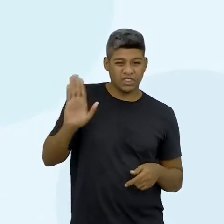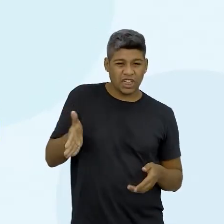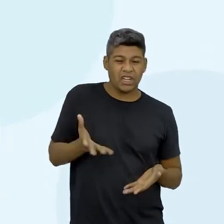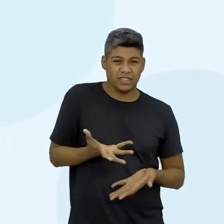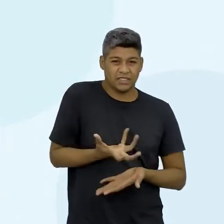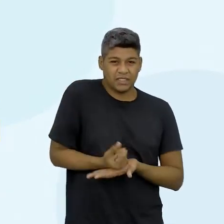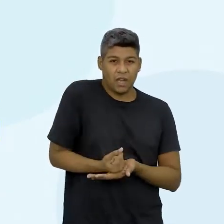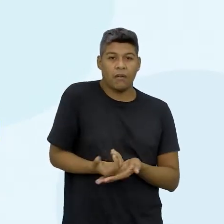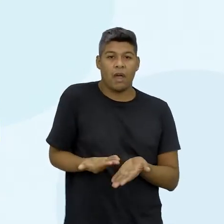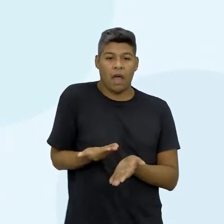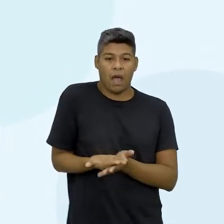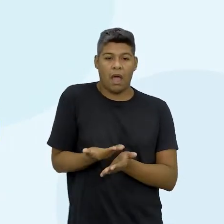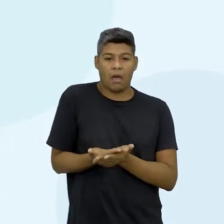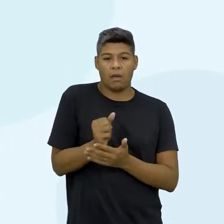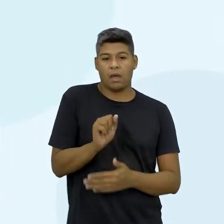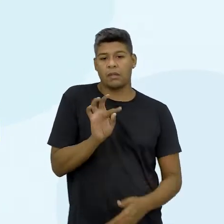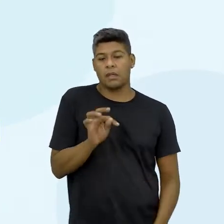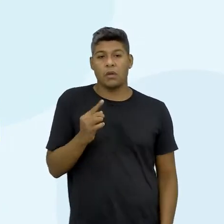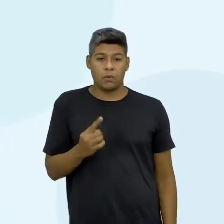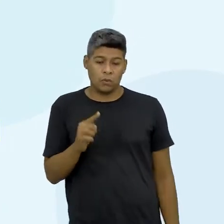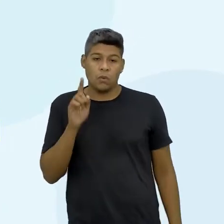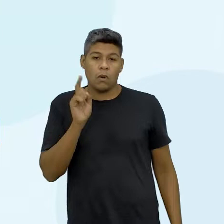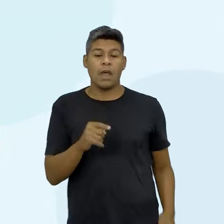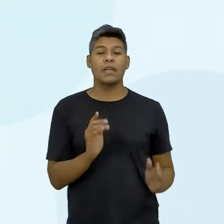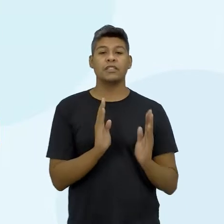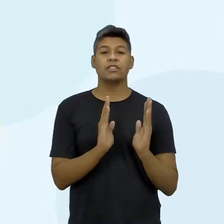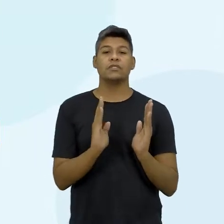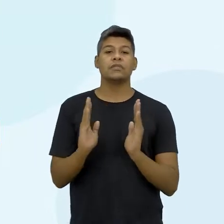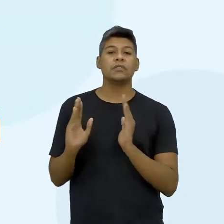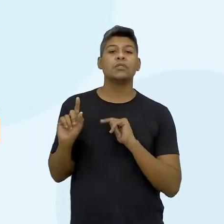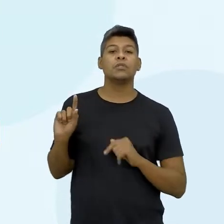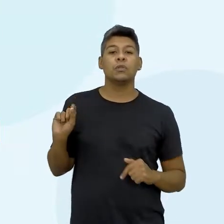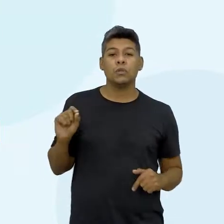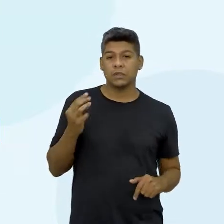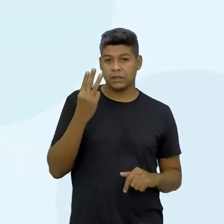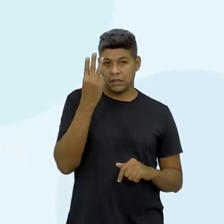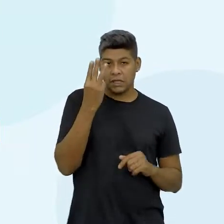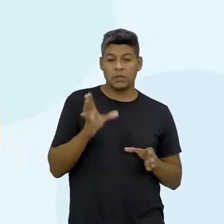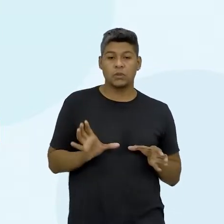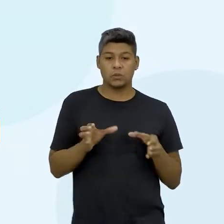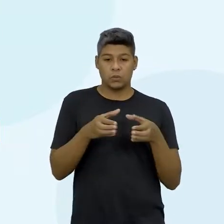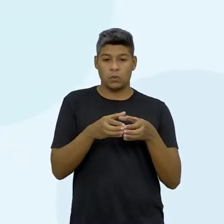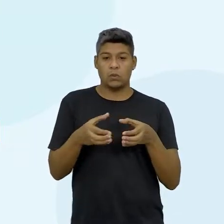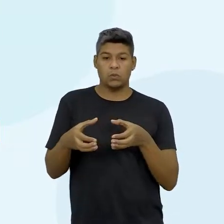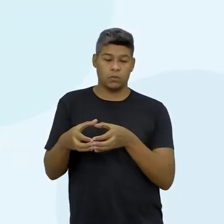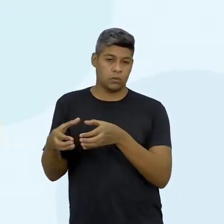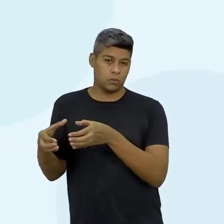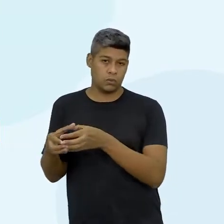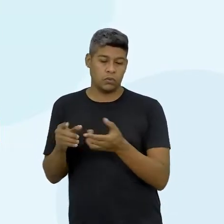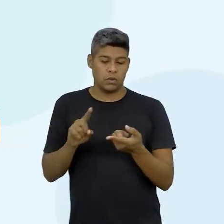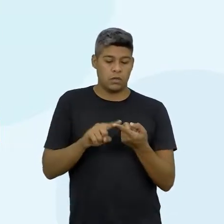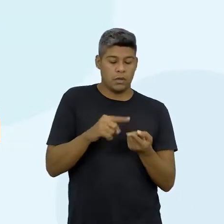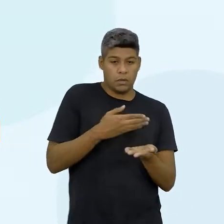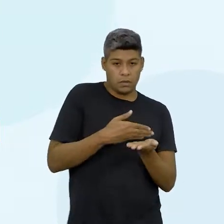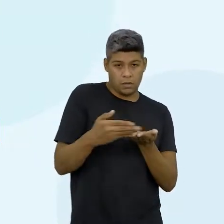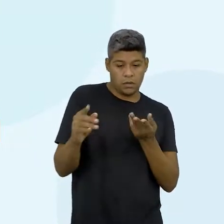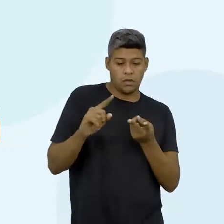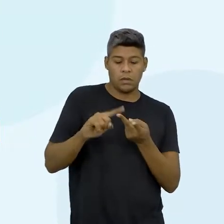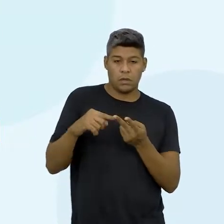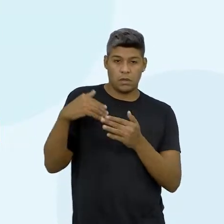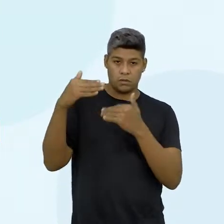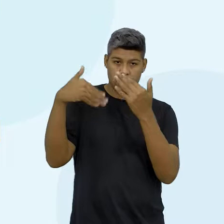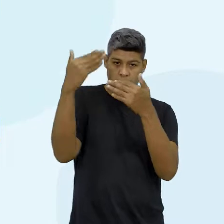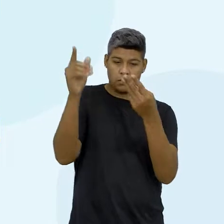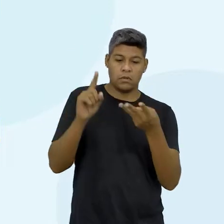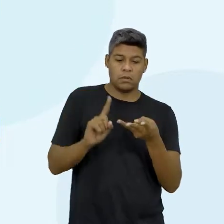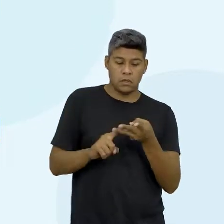as nossas aulas, AT1, ela está subdividida aí em três subgrupos, introdução, desenvolvimento